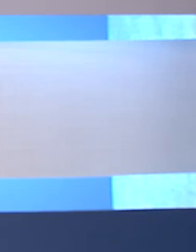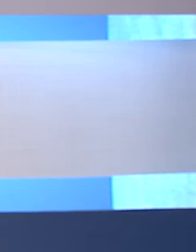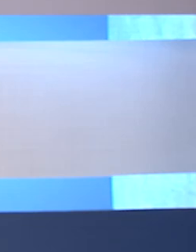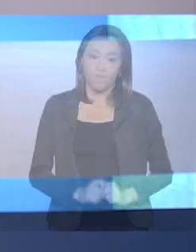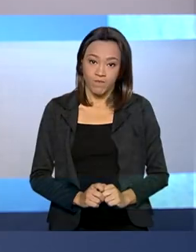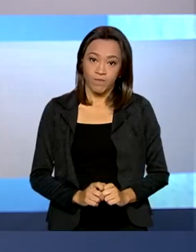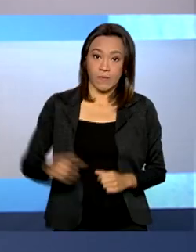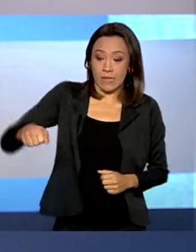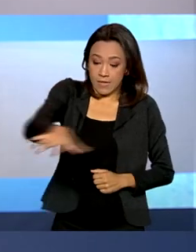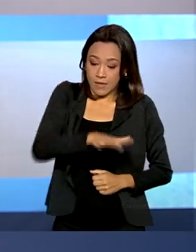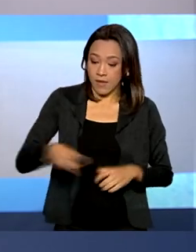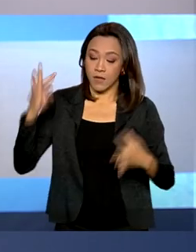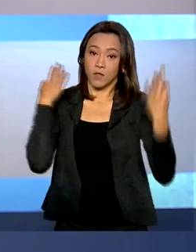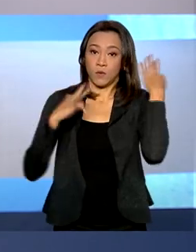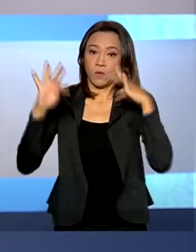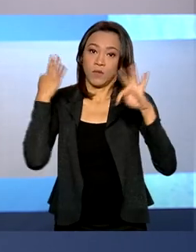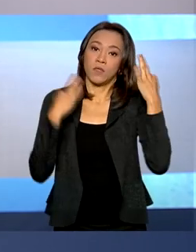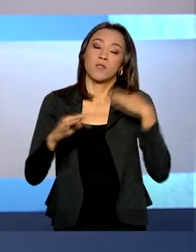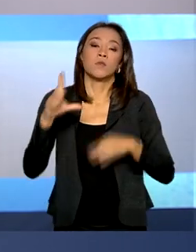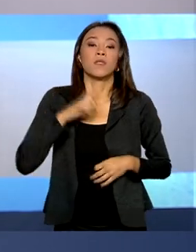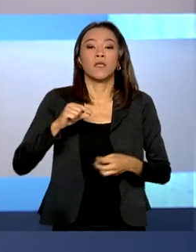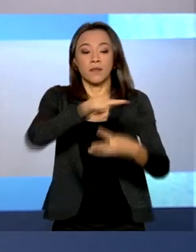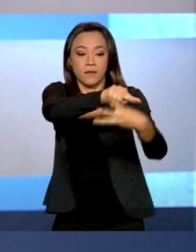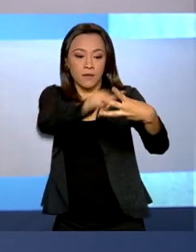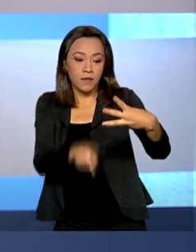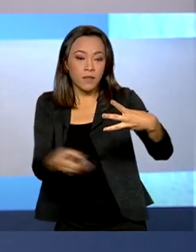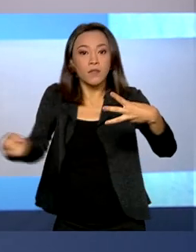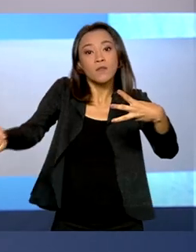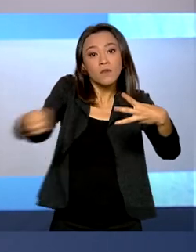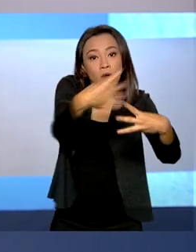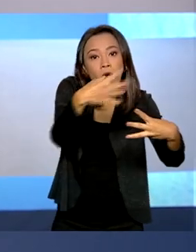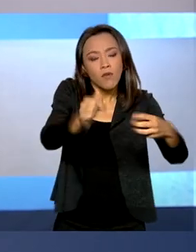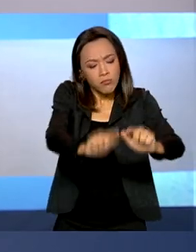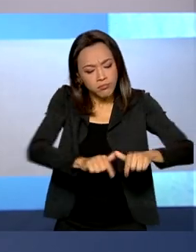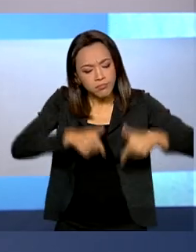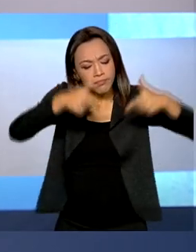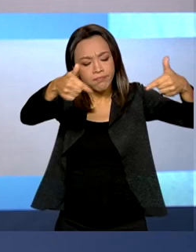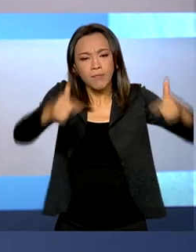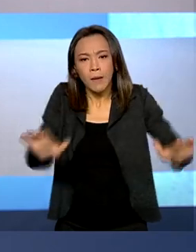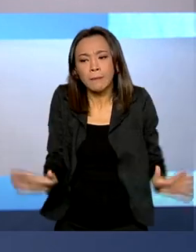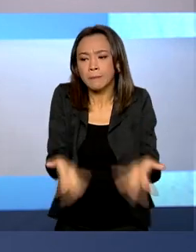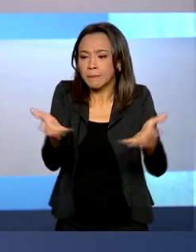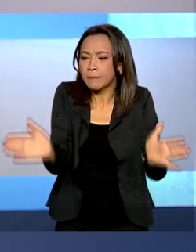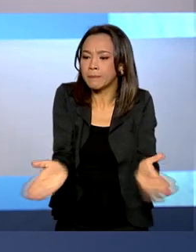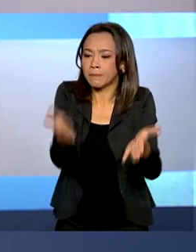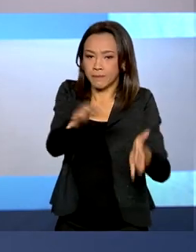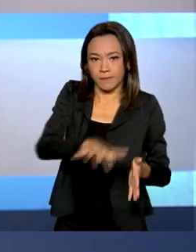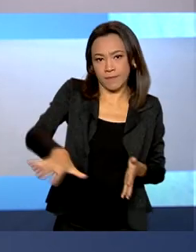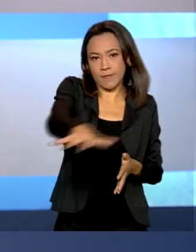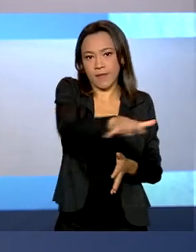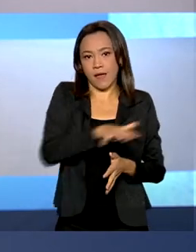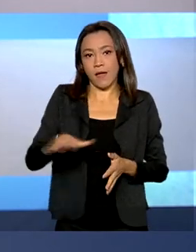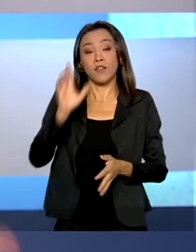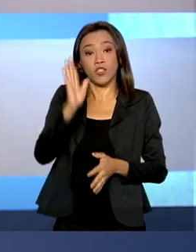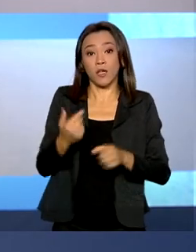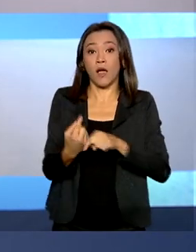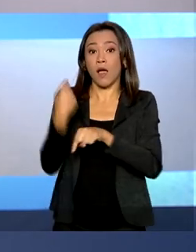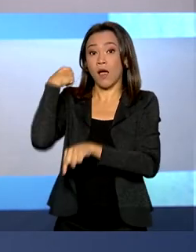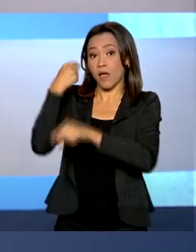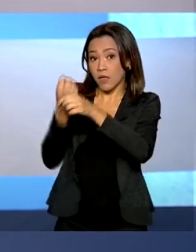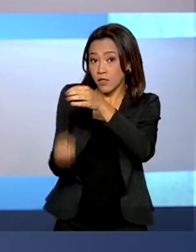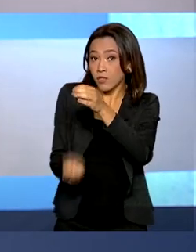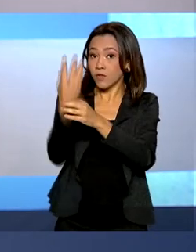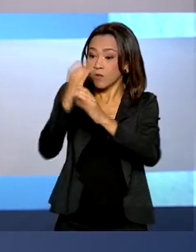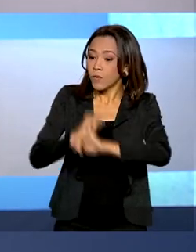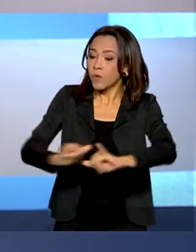O setor de turismo tem agora três novas iniciativas para incentivar o crescimento do setor. Foram lançados um sistema